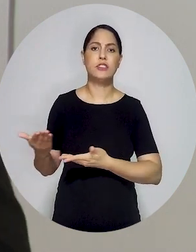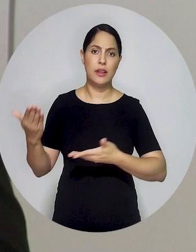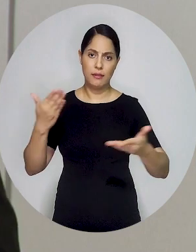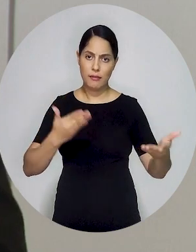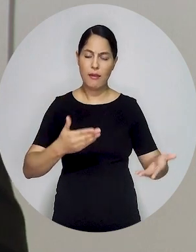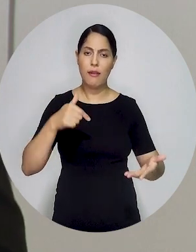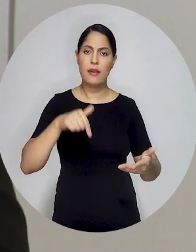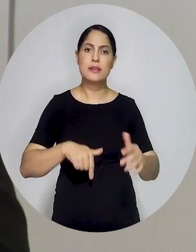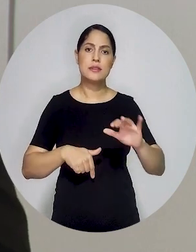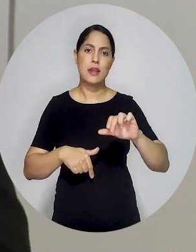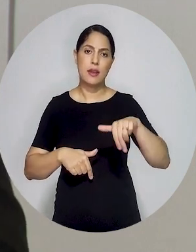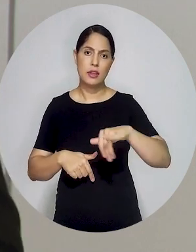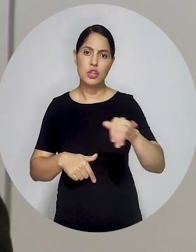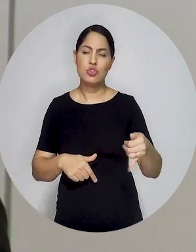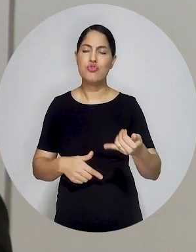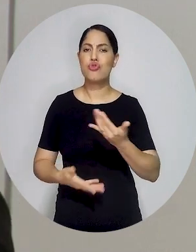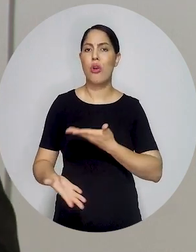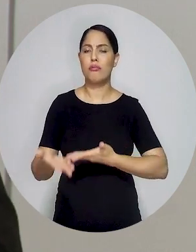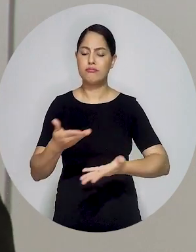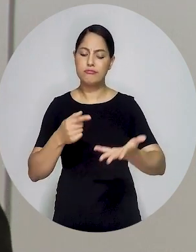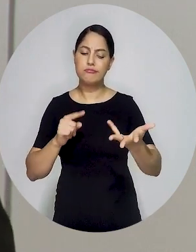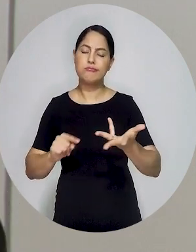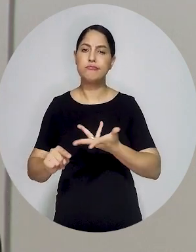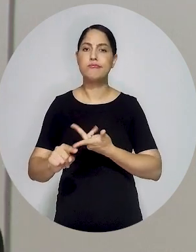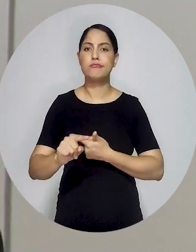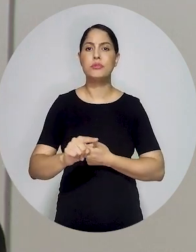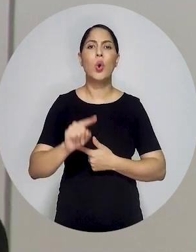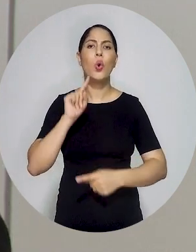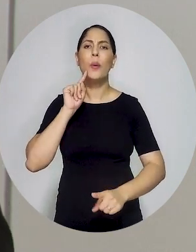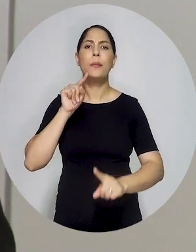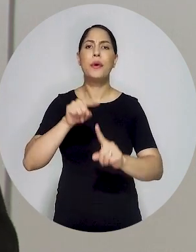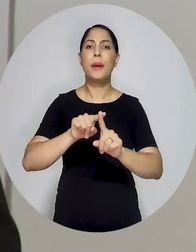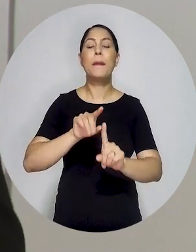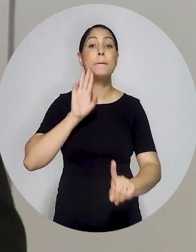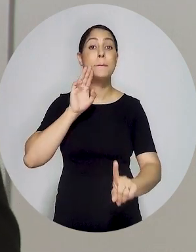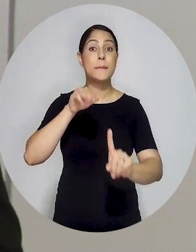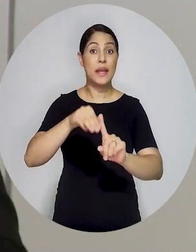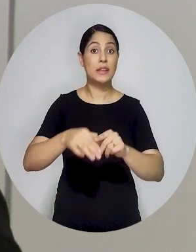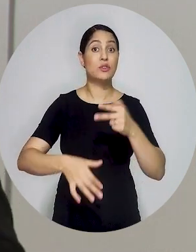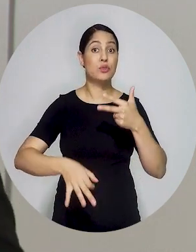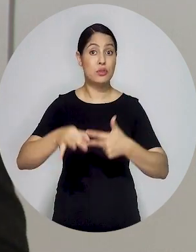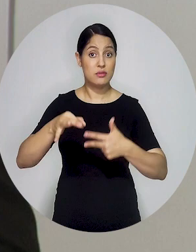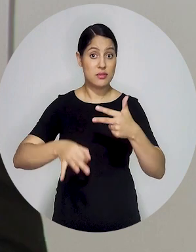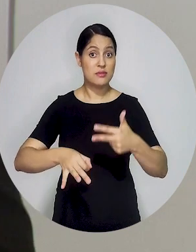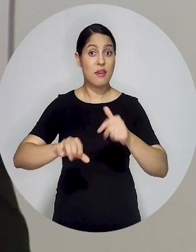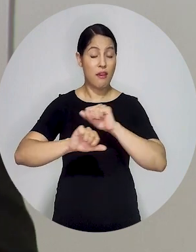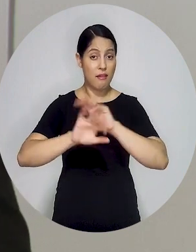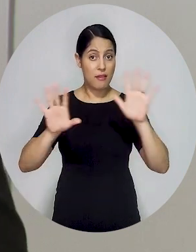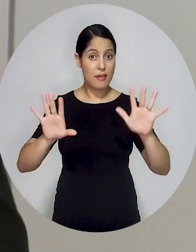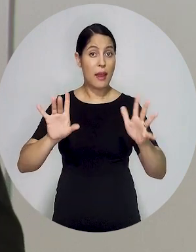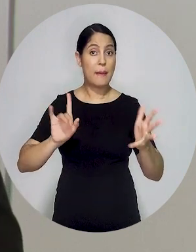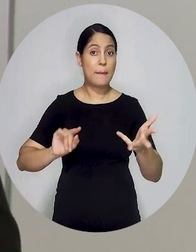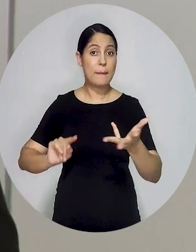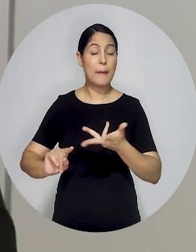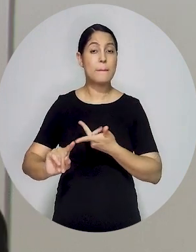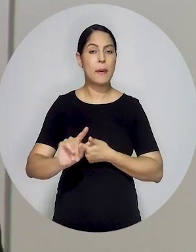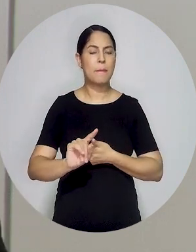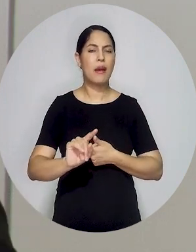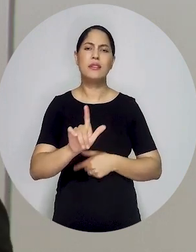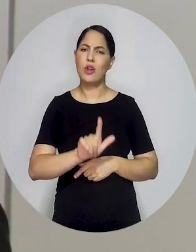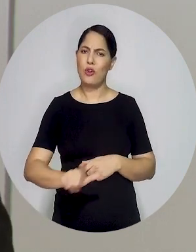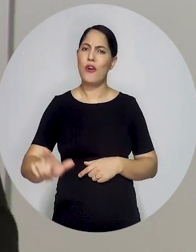e seus anseios ao CNJ num momento importante como esse, que é a definição de metas do sistema judicial.